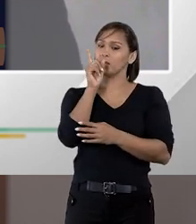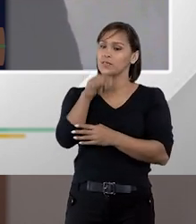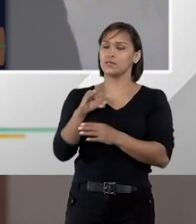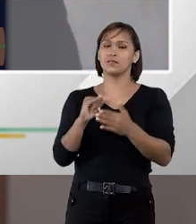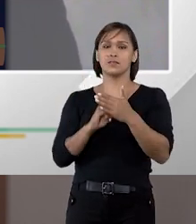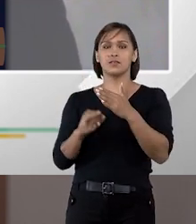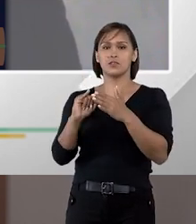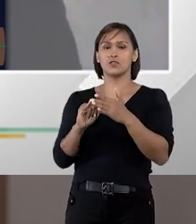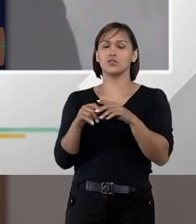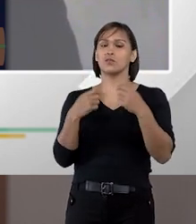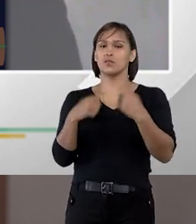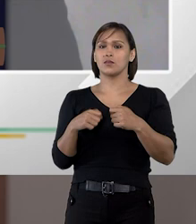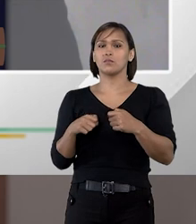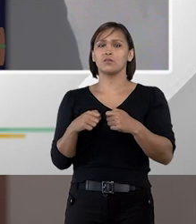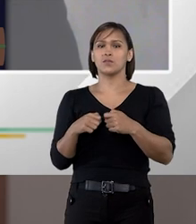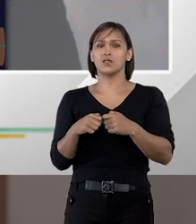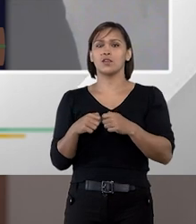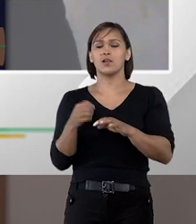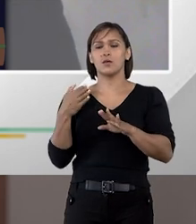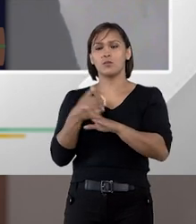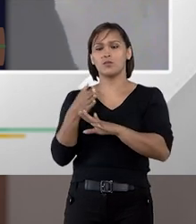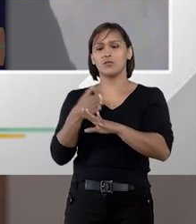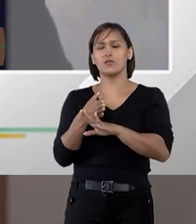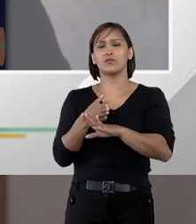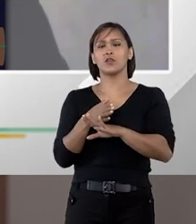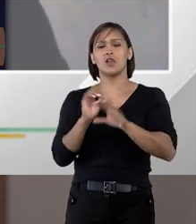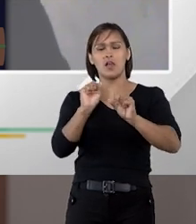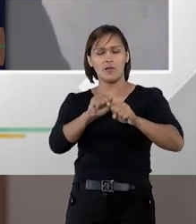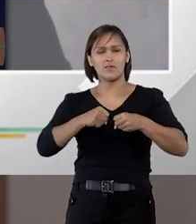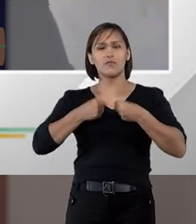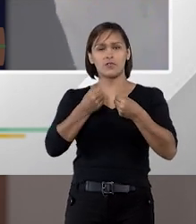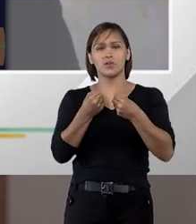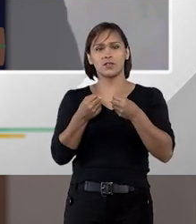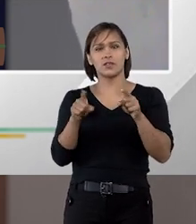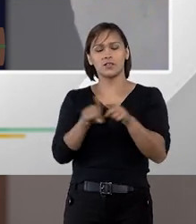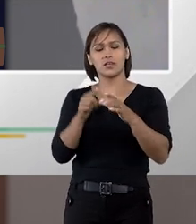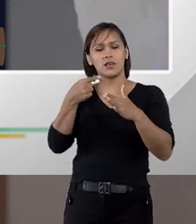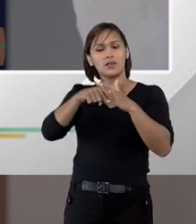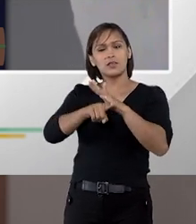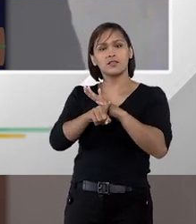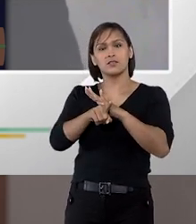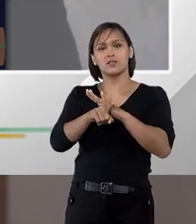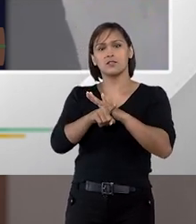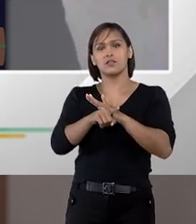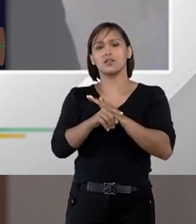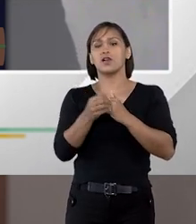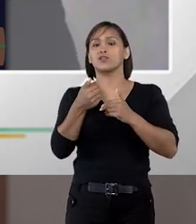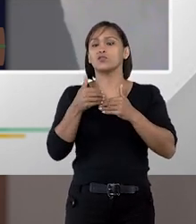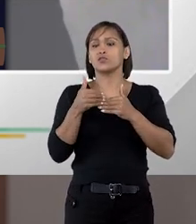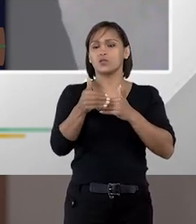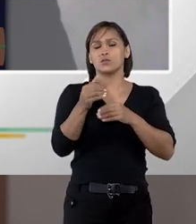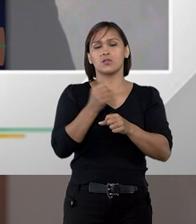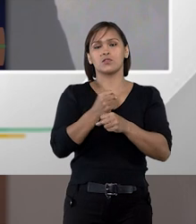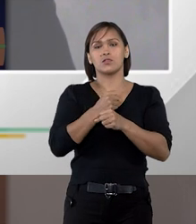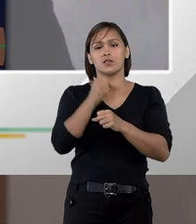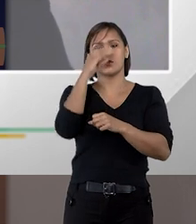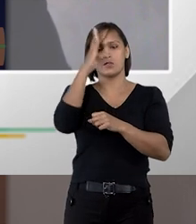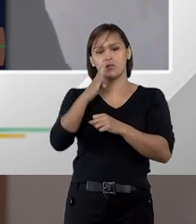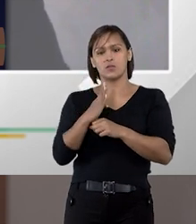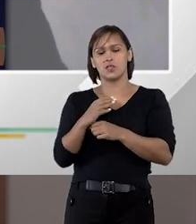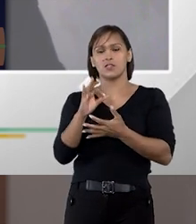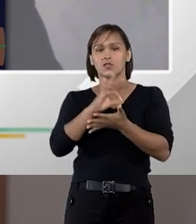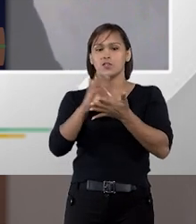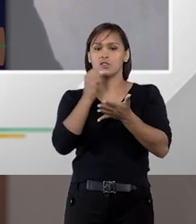é um dos institutos que deve provavelmente ser fortalecido deve ser intensificado nos próximos anos no Brasil